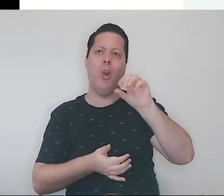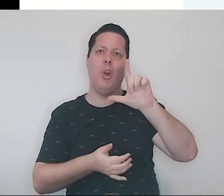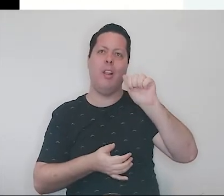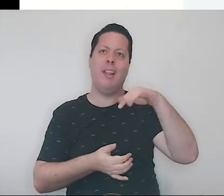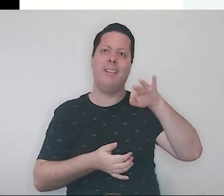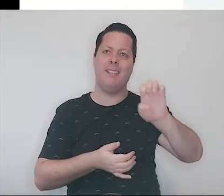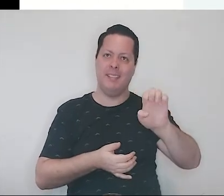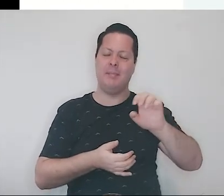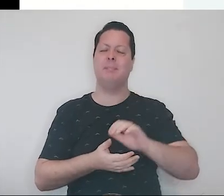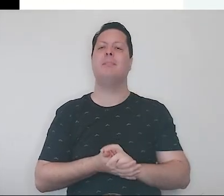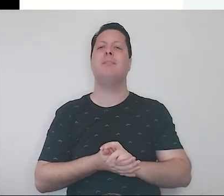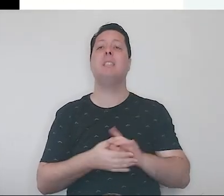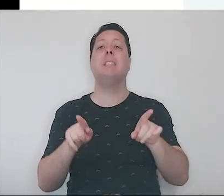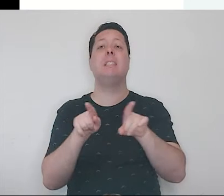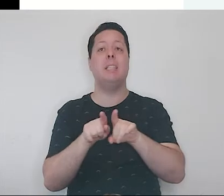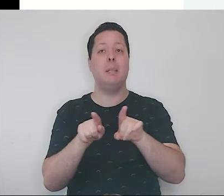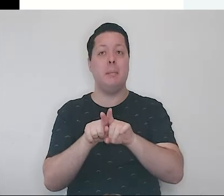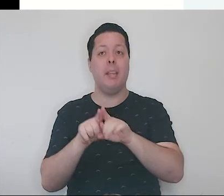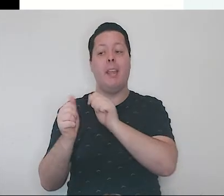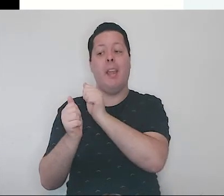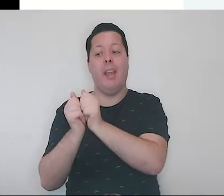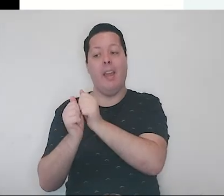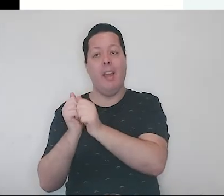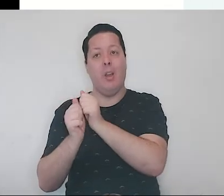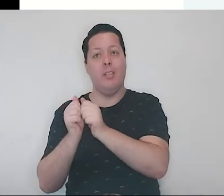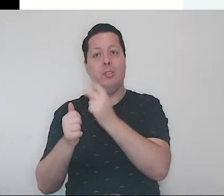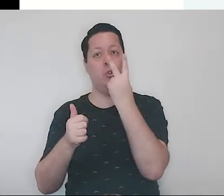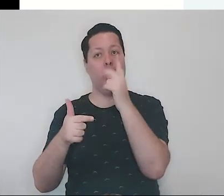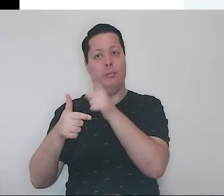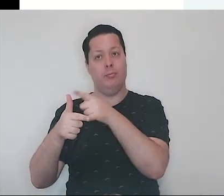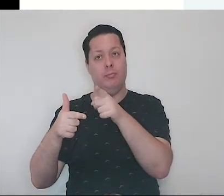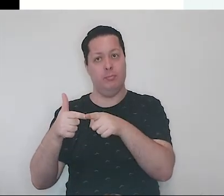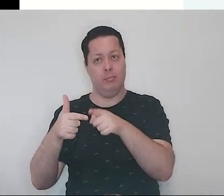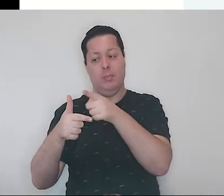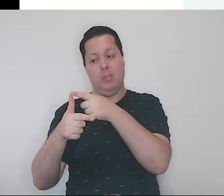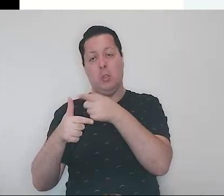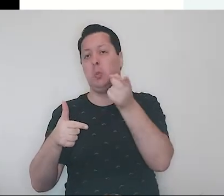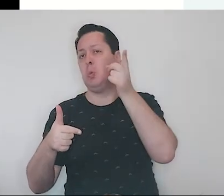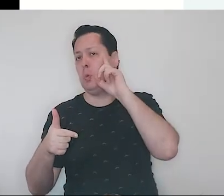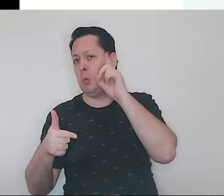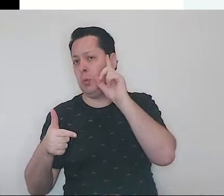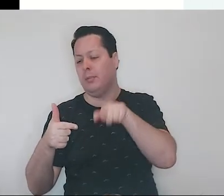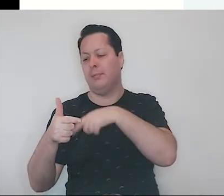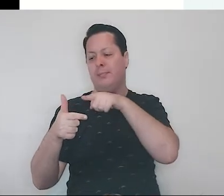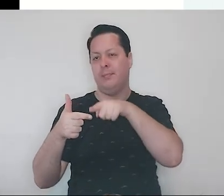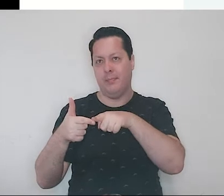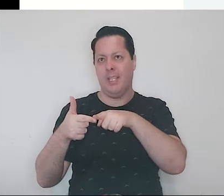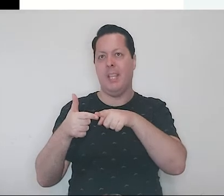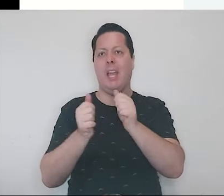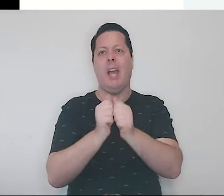fala do arroz de dois tipos, arroz do dia a dia e arroz